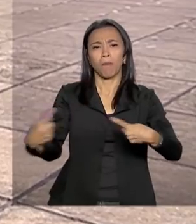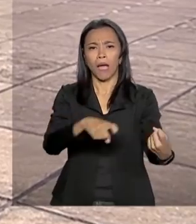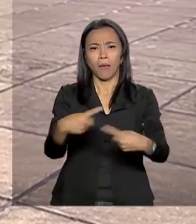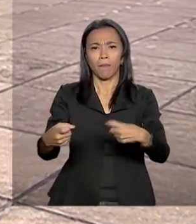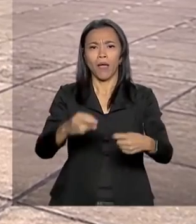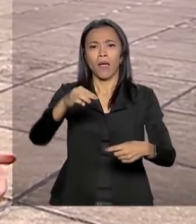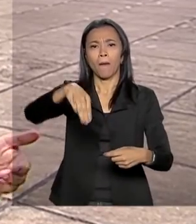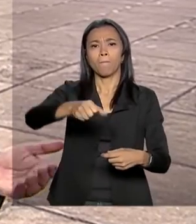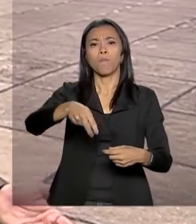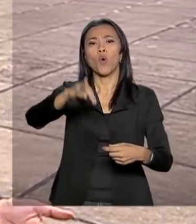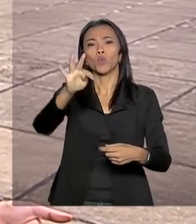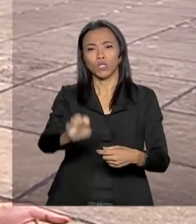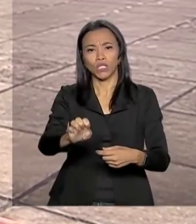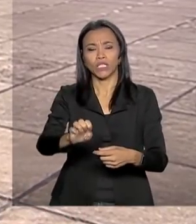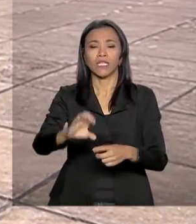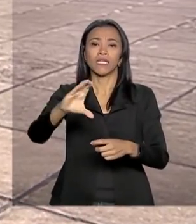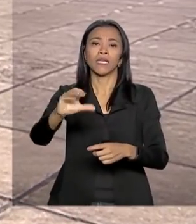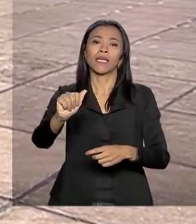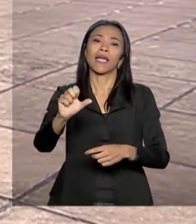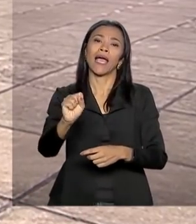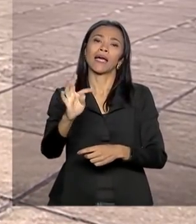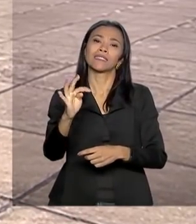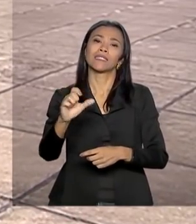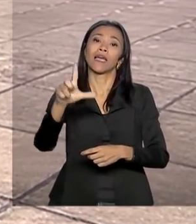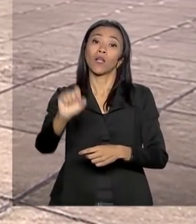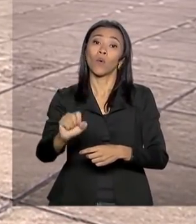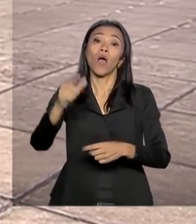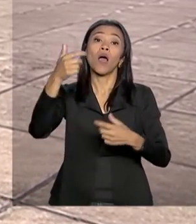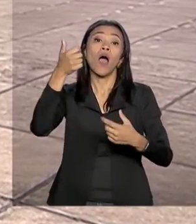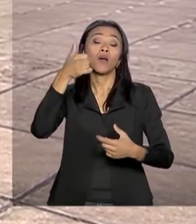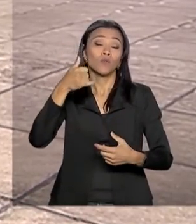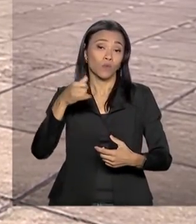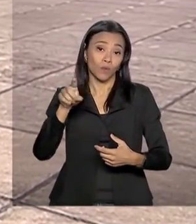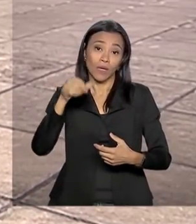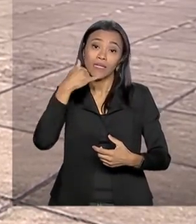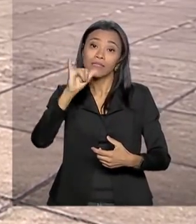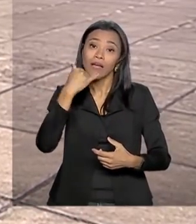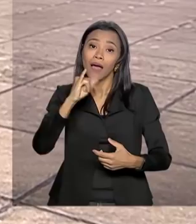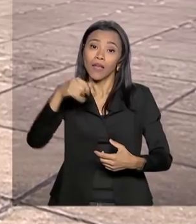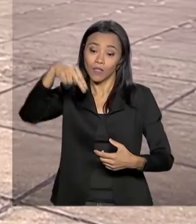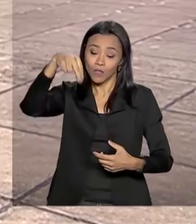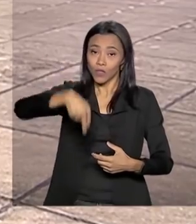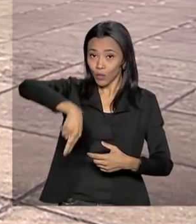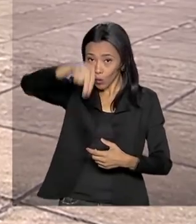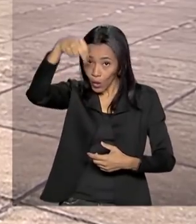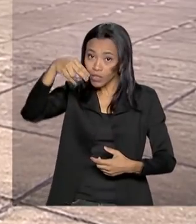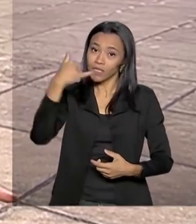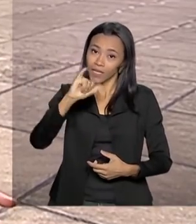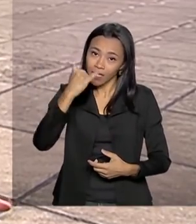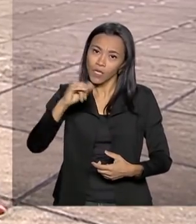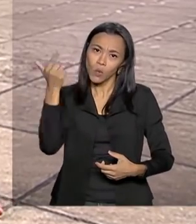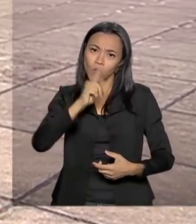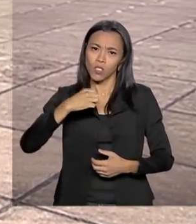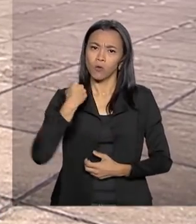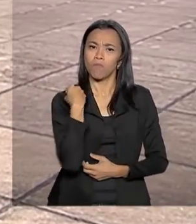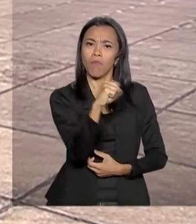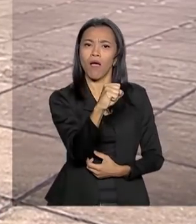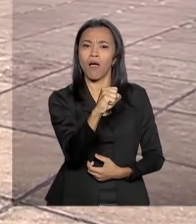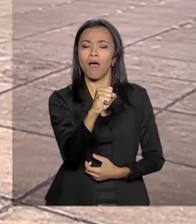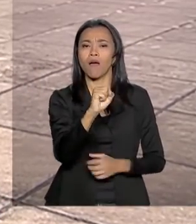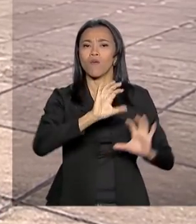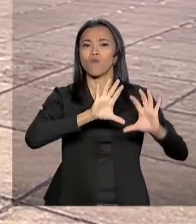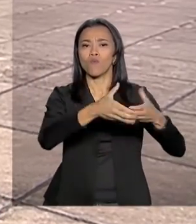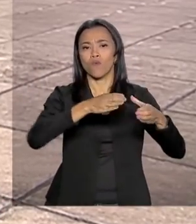Monte Castelo, que aconteceu no norte da Itália. As forças brasileiras conseguiram derrotar o exército alemão. Além do presidente da República,